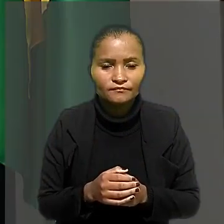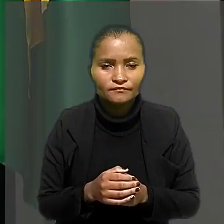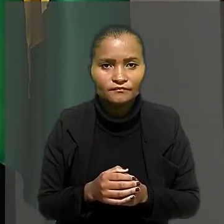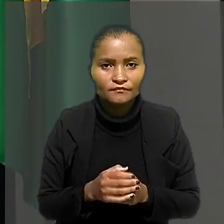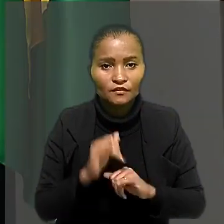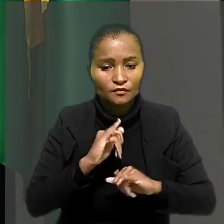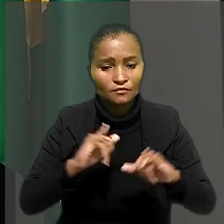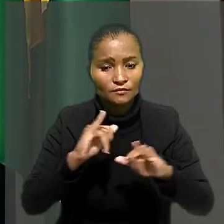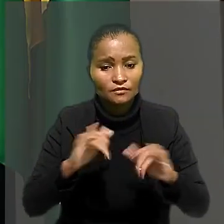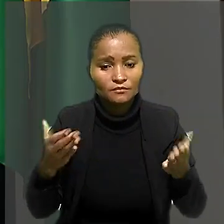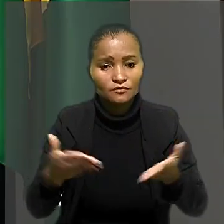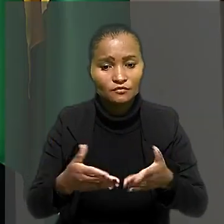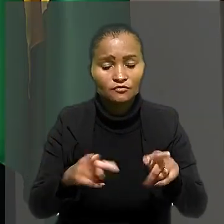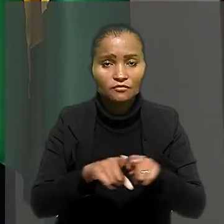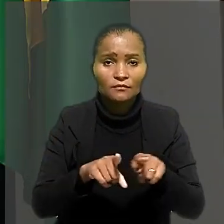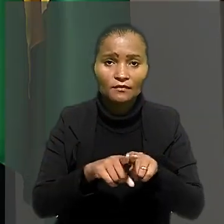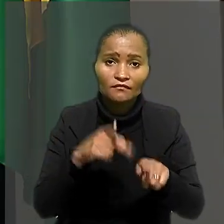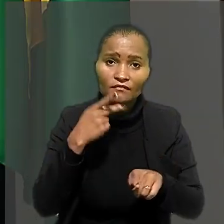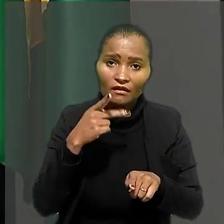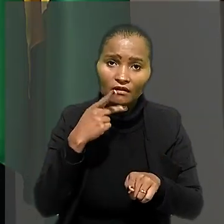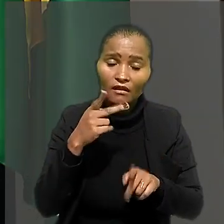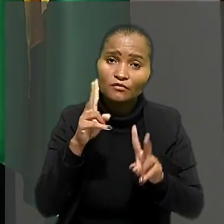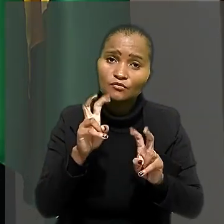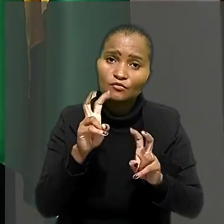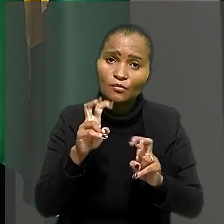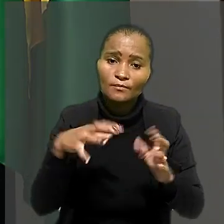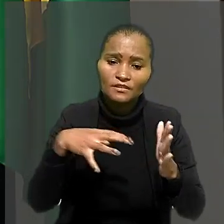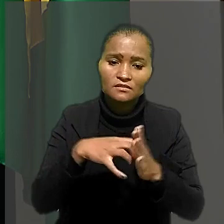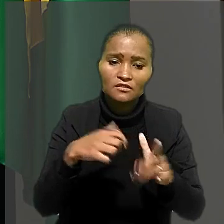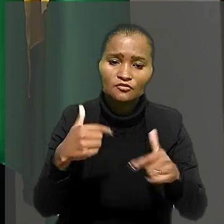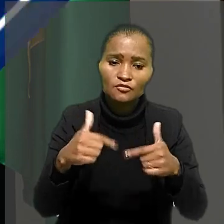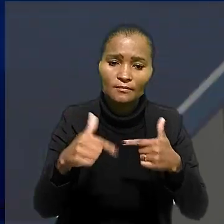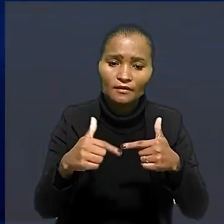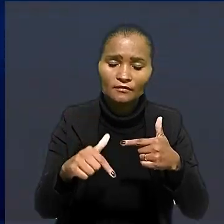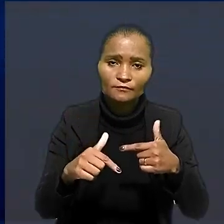E no programa de hoje também vamos falar de acidentes de trabalho.